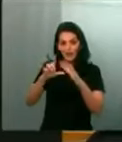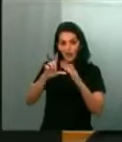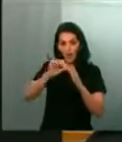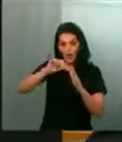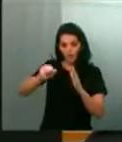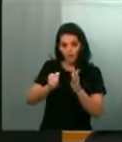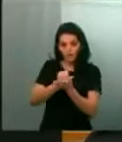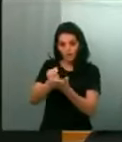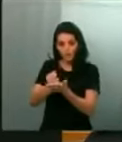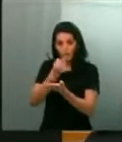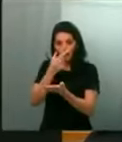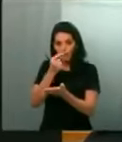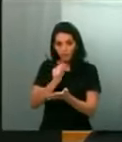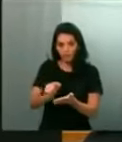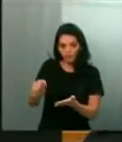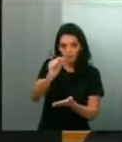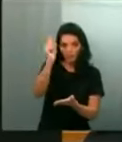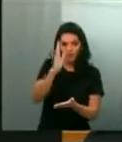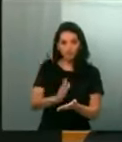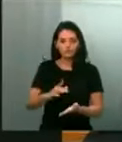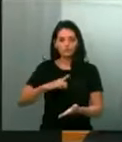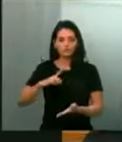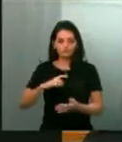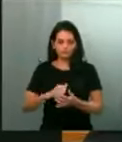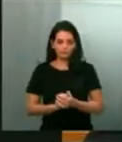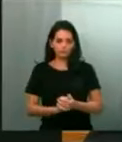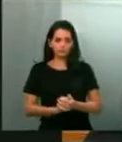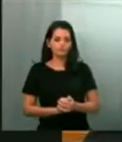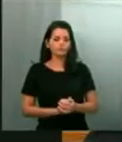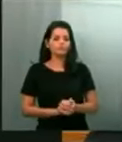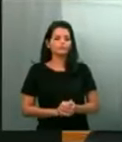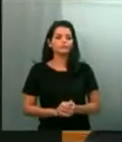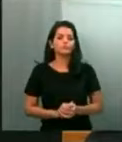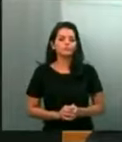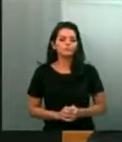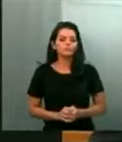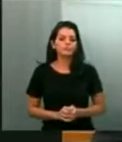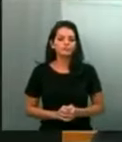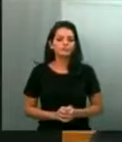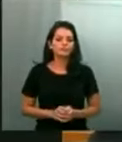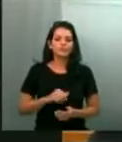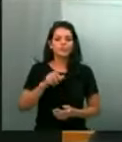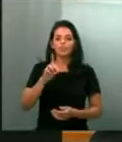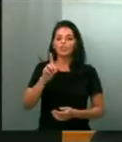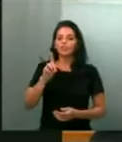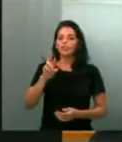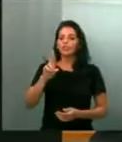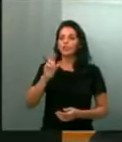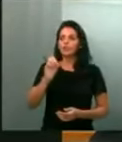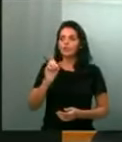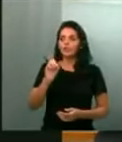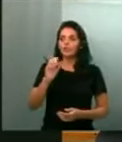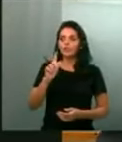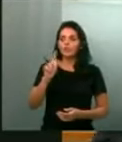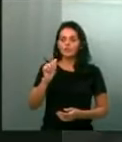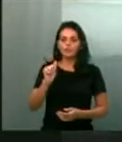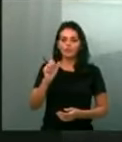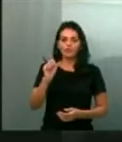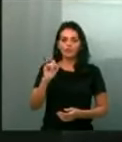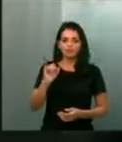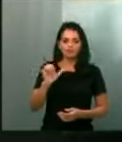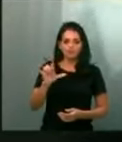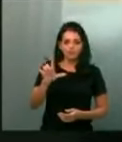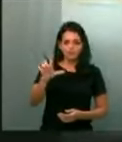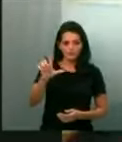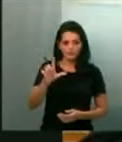pelo trabalho da consultoria. A rede Raia Drogazil, que tem em toda parte, em Brasília tem